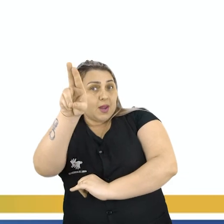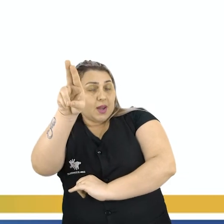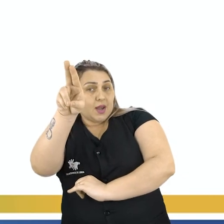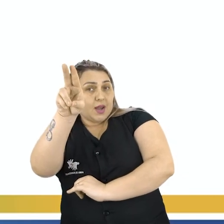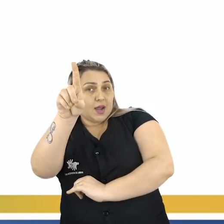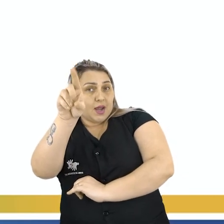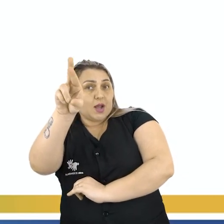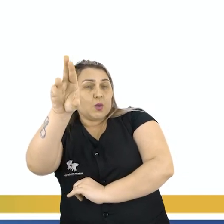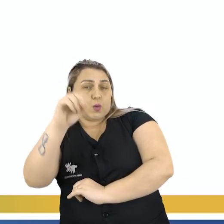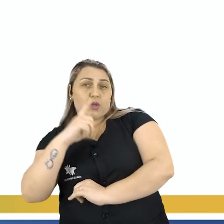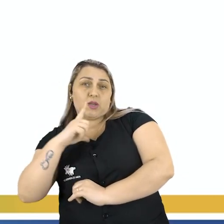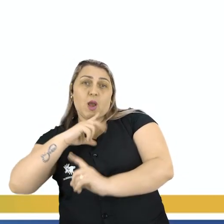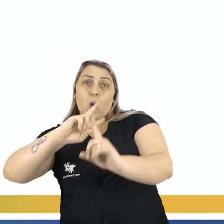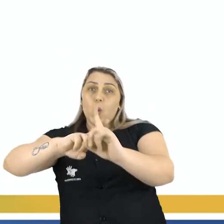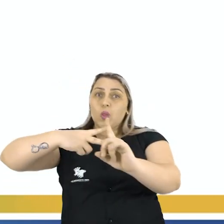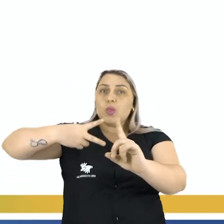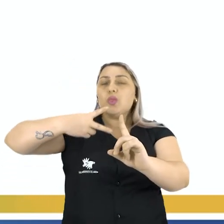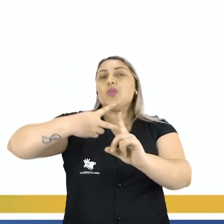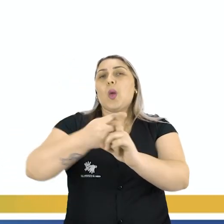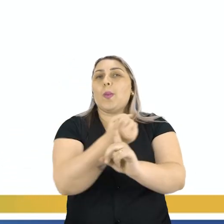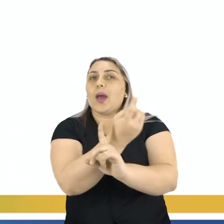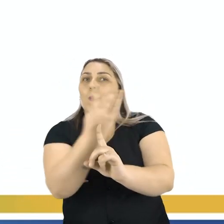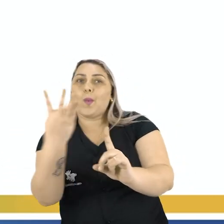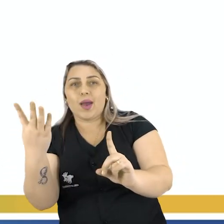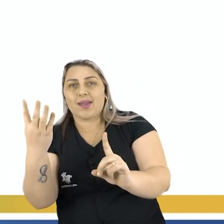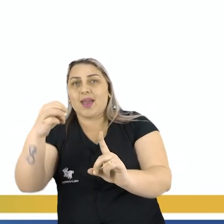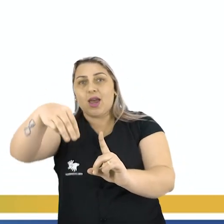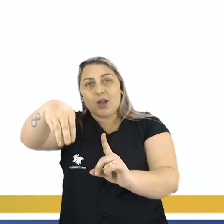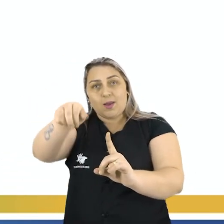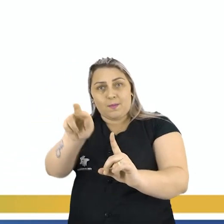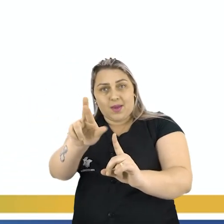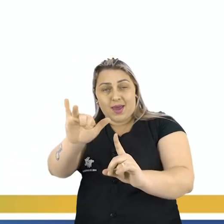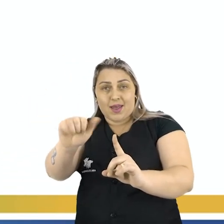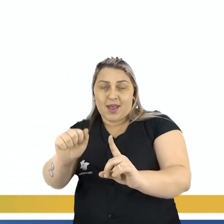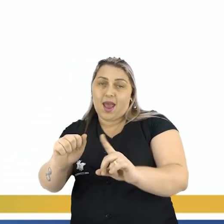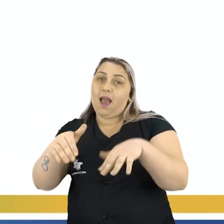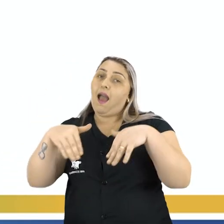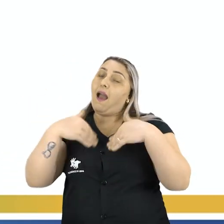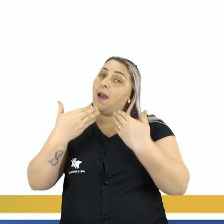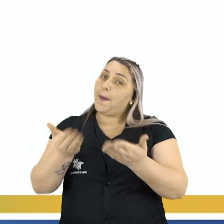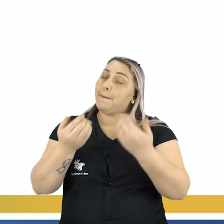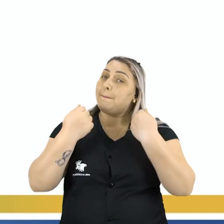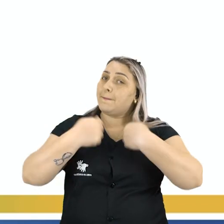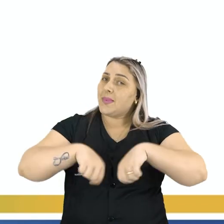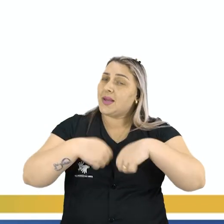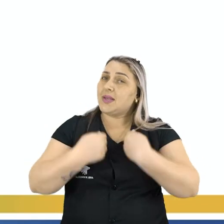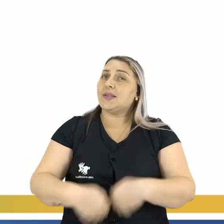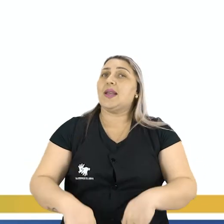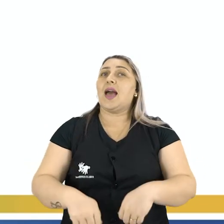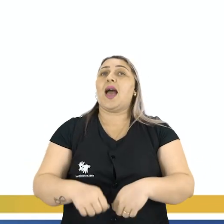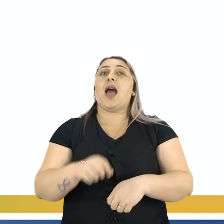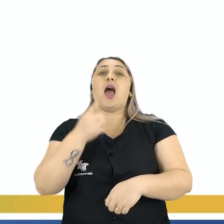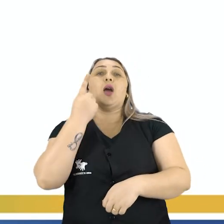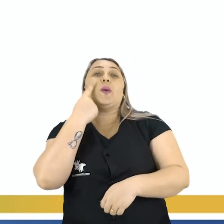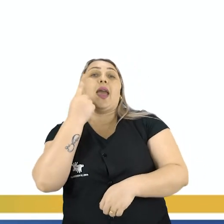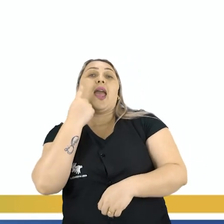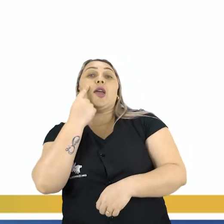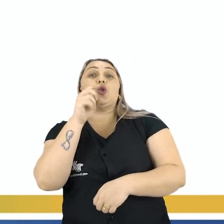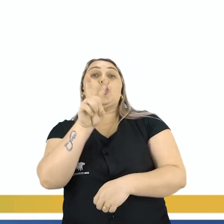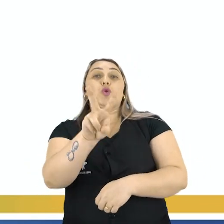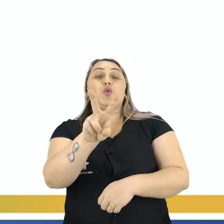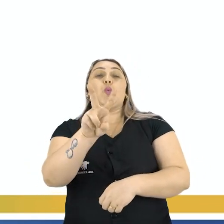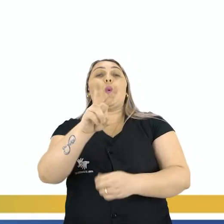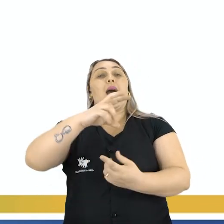O dobro Da quantidade De Maria Logo Ele vai precisar De Vamos conferir Comigo